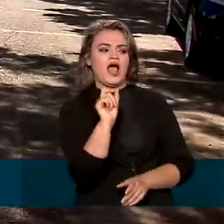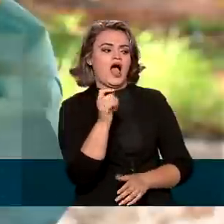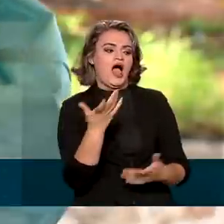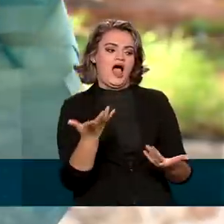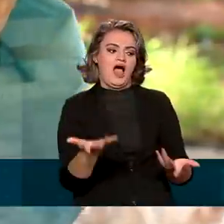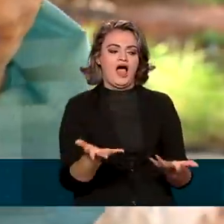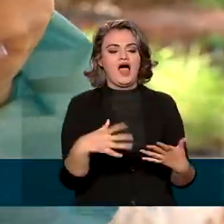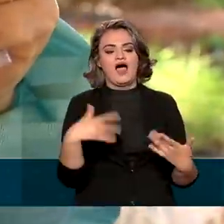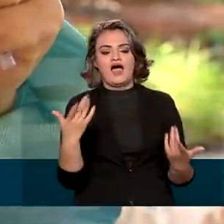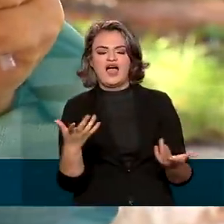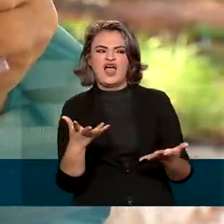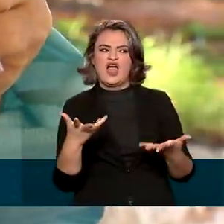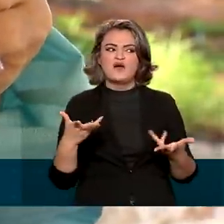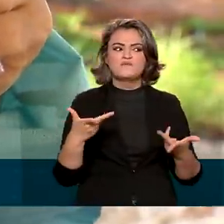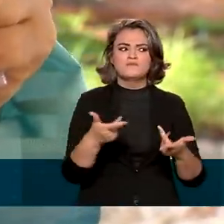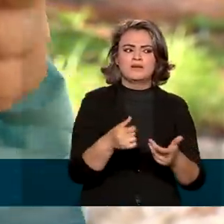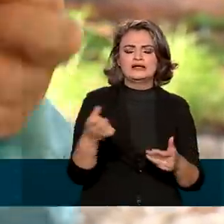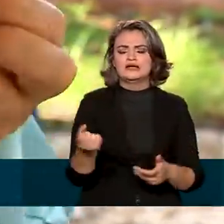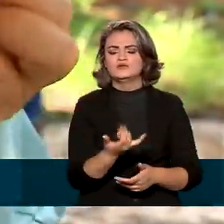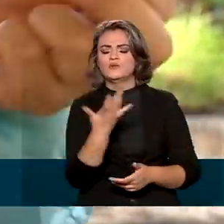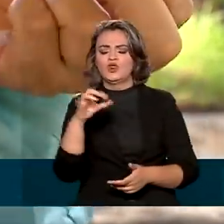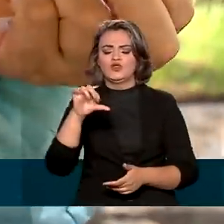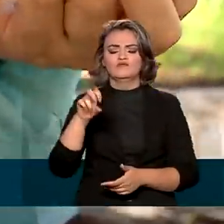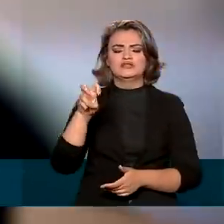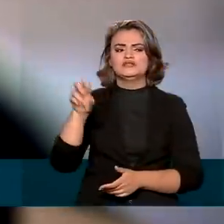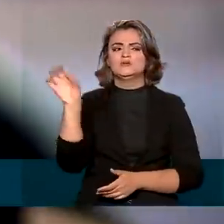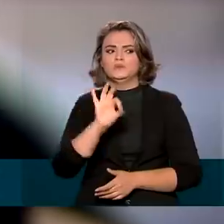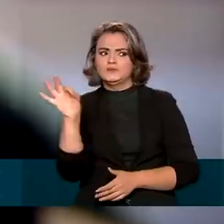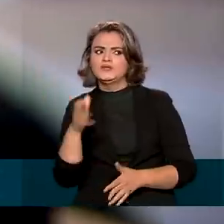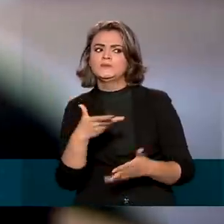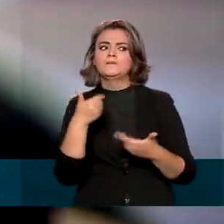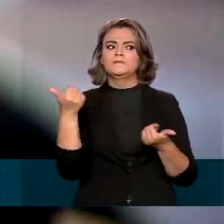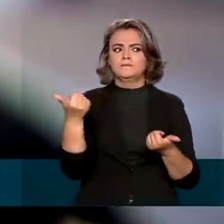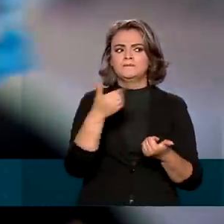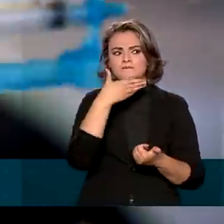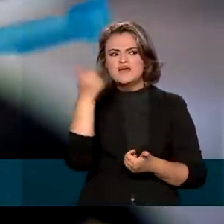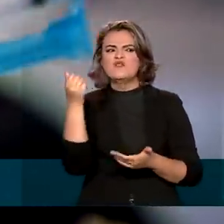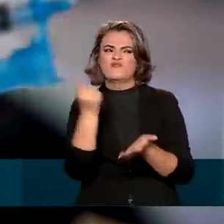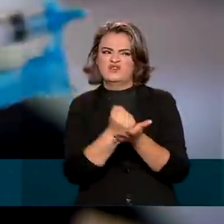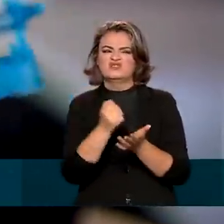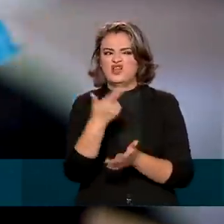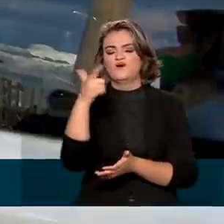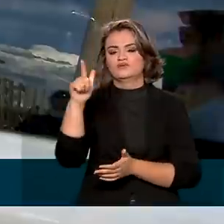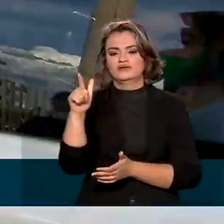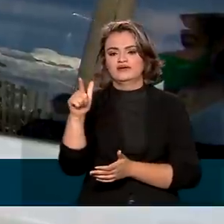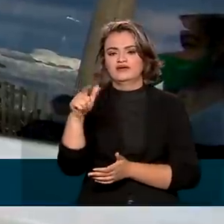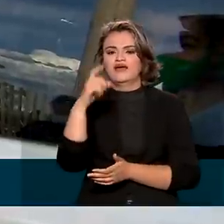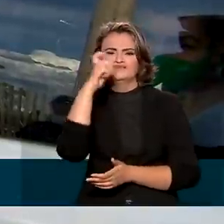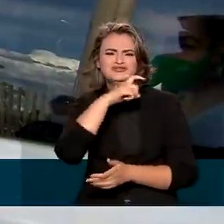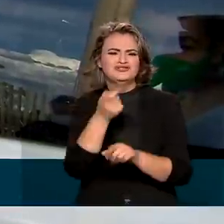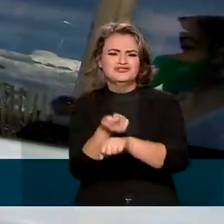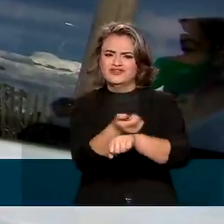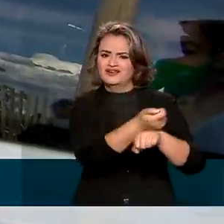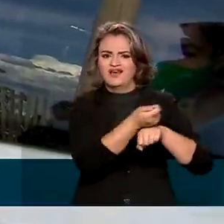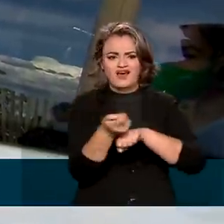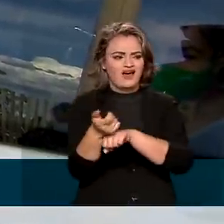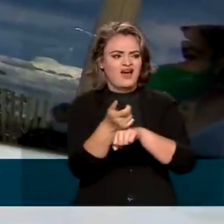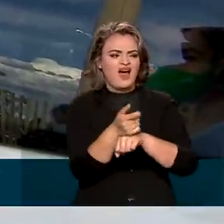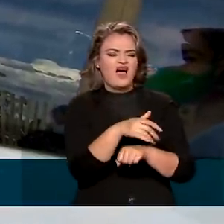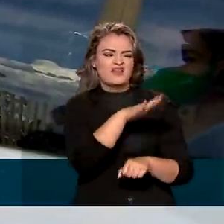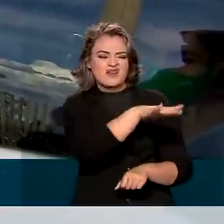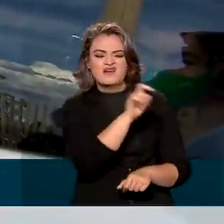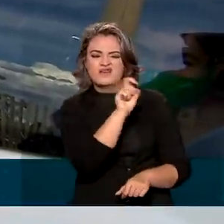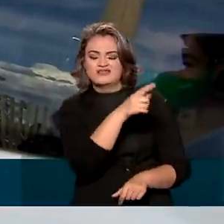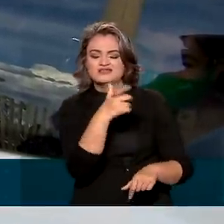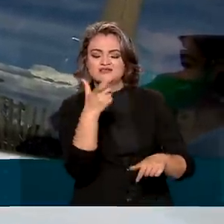estão o índice de eficácia de 95%. Notícias falsas e a crença de que com o imunizante seria